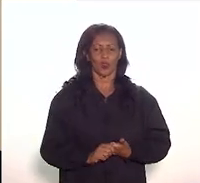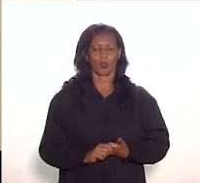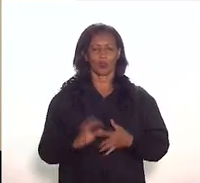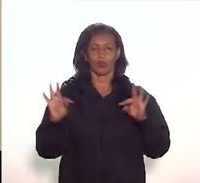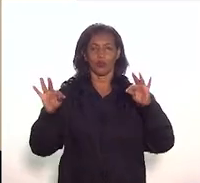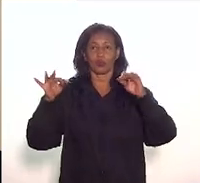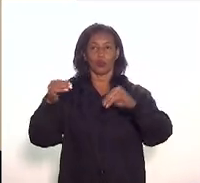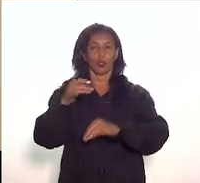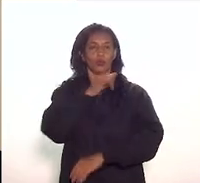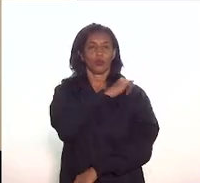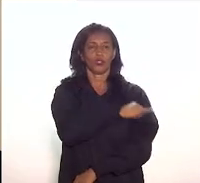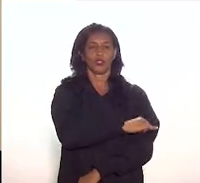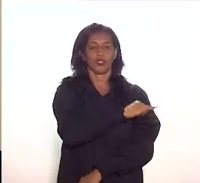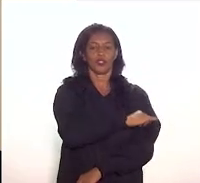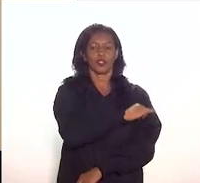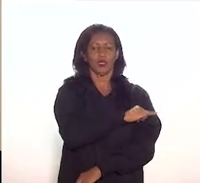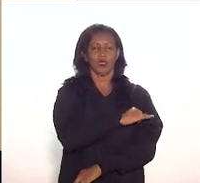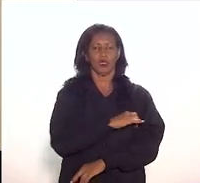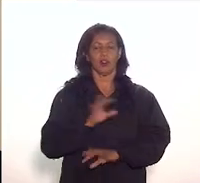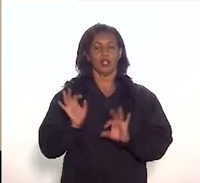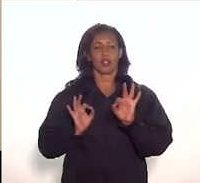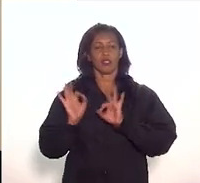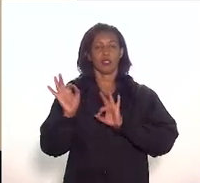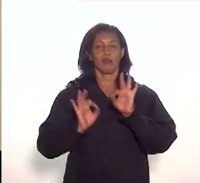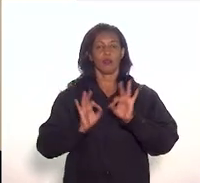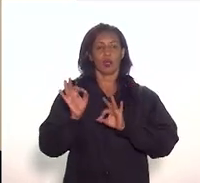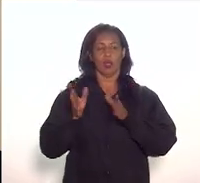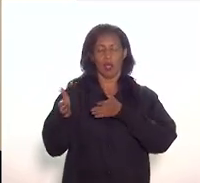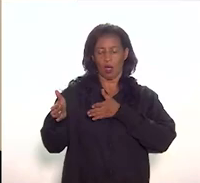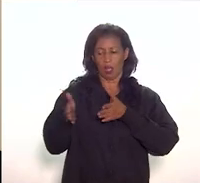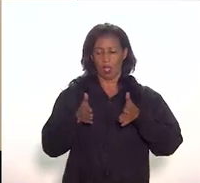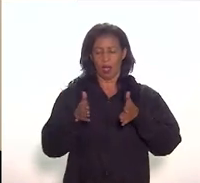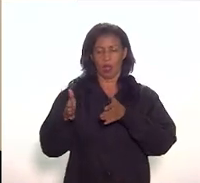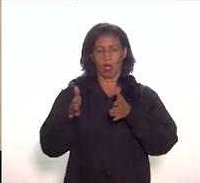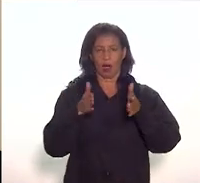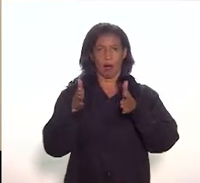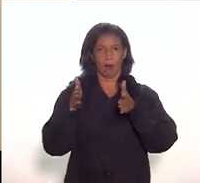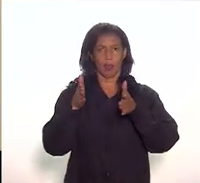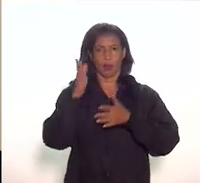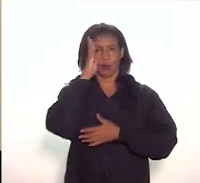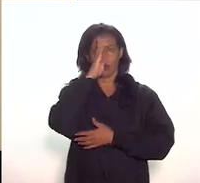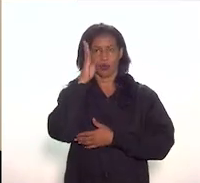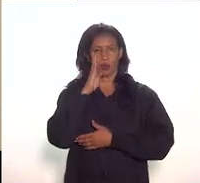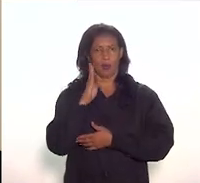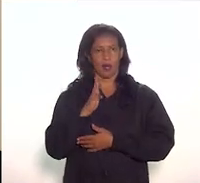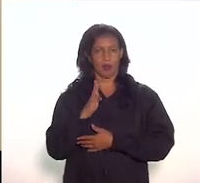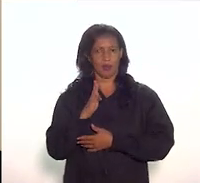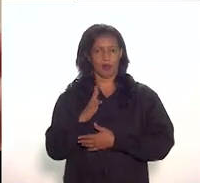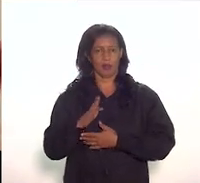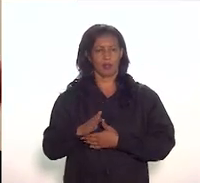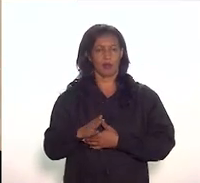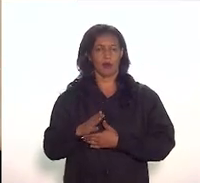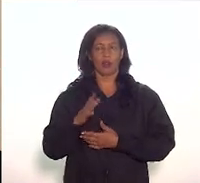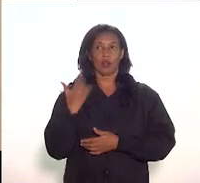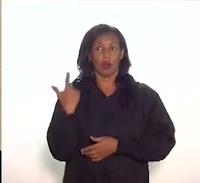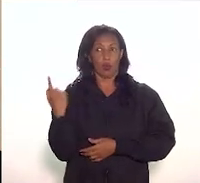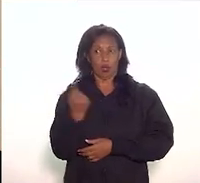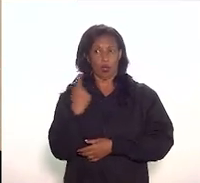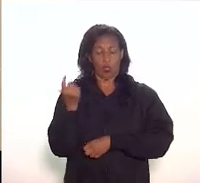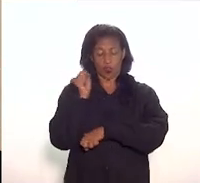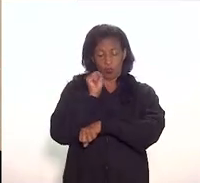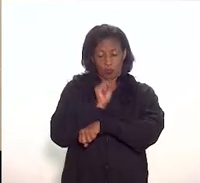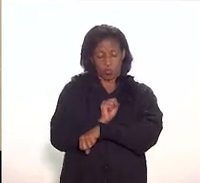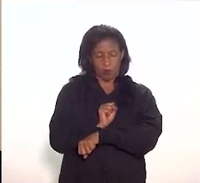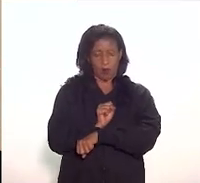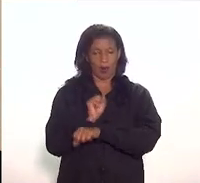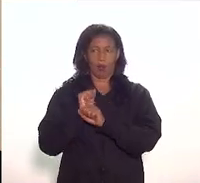todo o estado do Rio de Janeiro e esse projeto se chama Caminhos do Brasil Memória que a gente lançou em 2019 tivemos que parar por